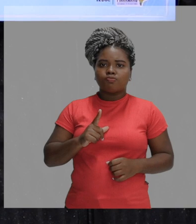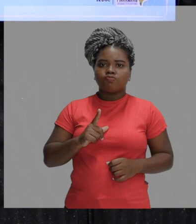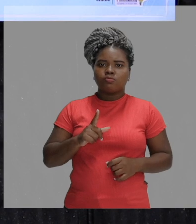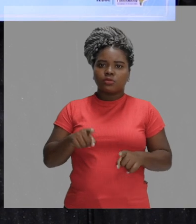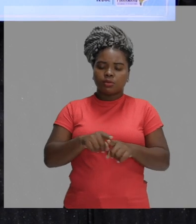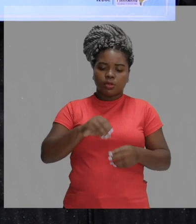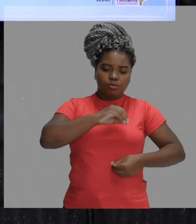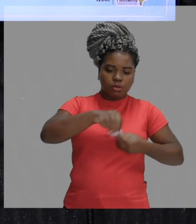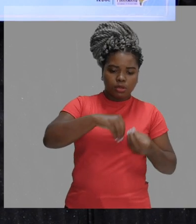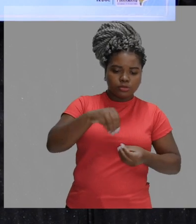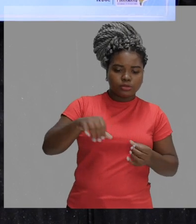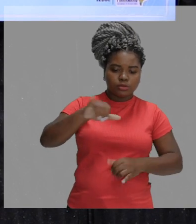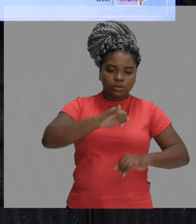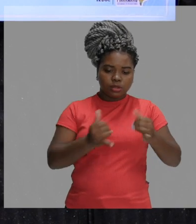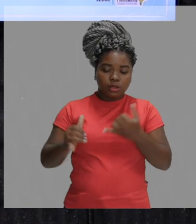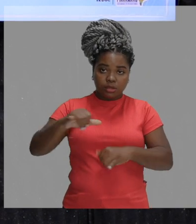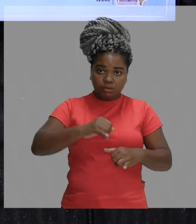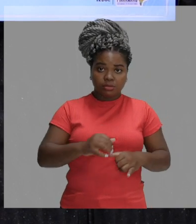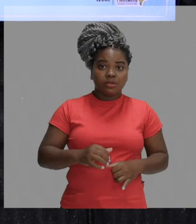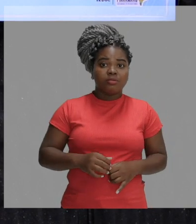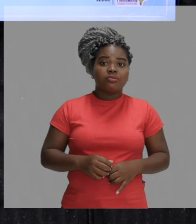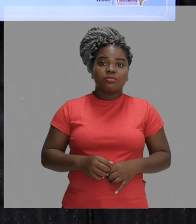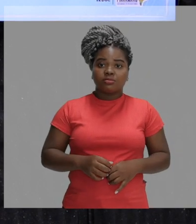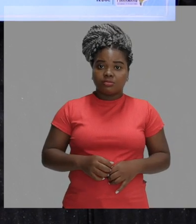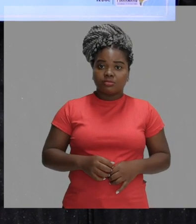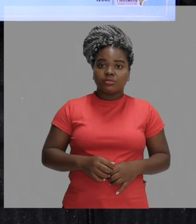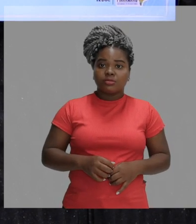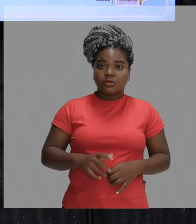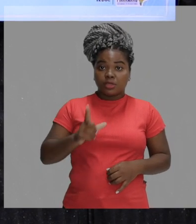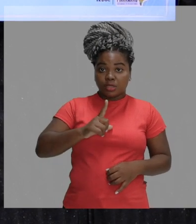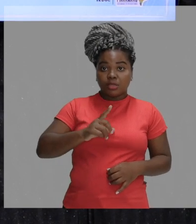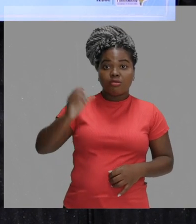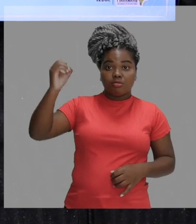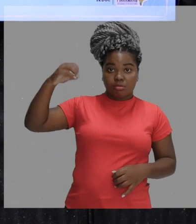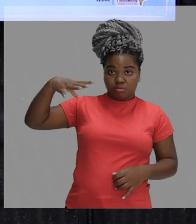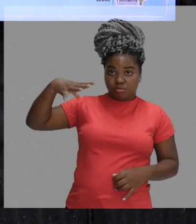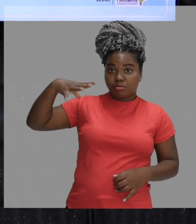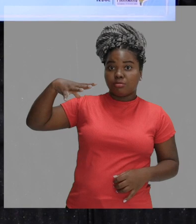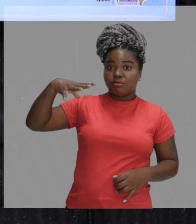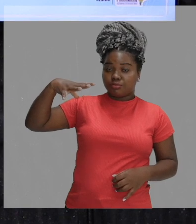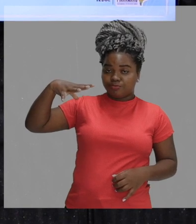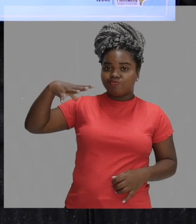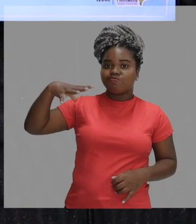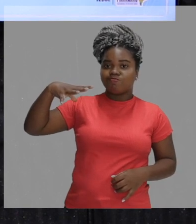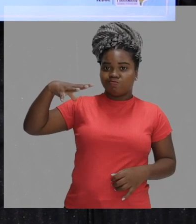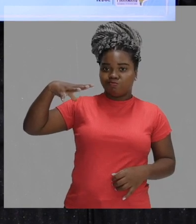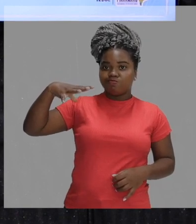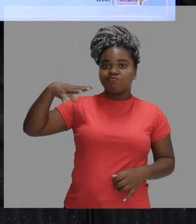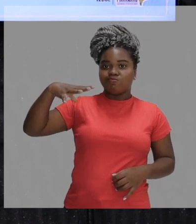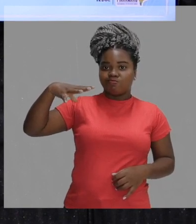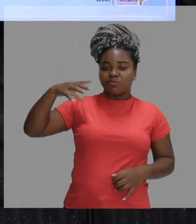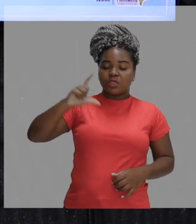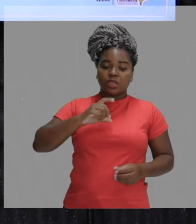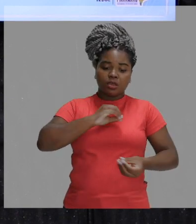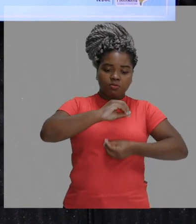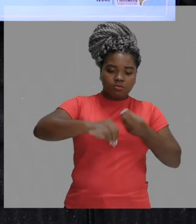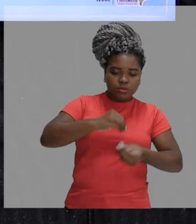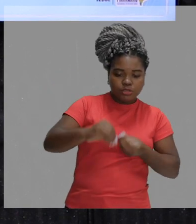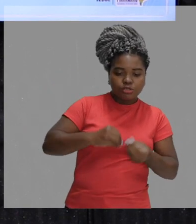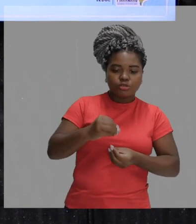que emitem luz. Ok? Existem algumas misturas de alguns elementos